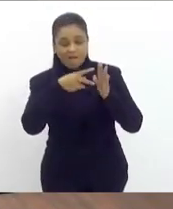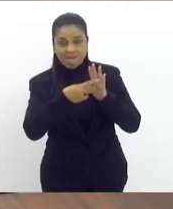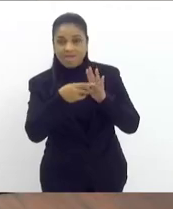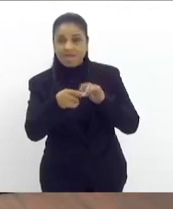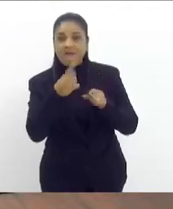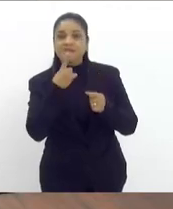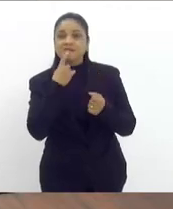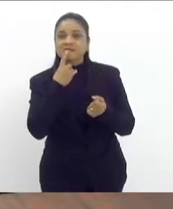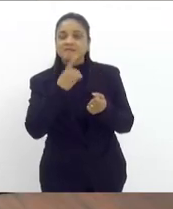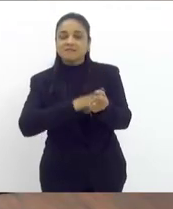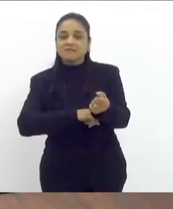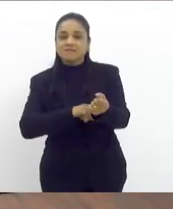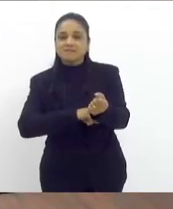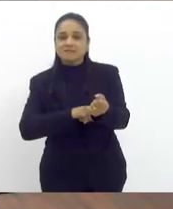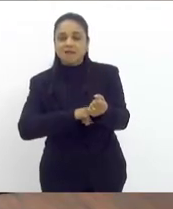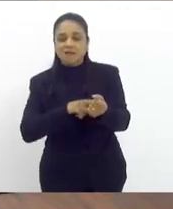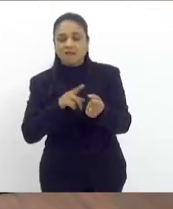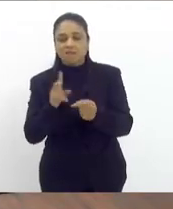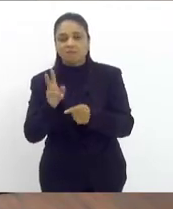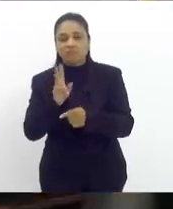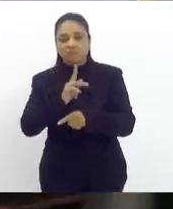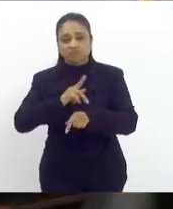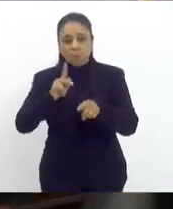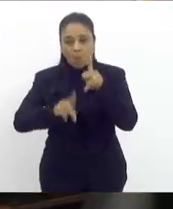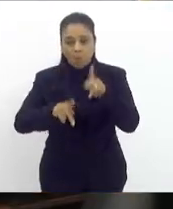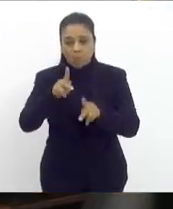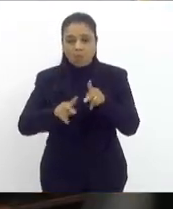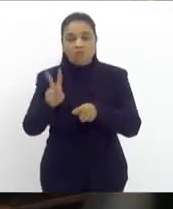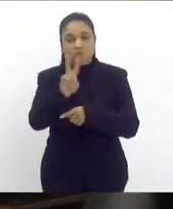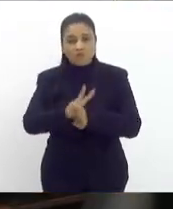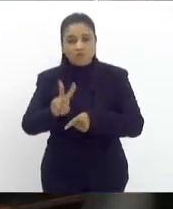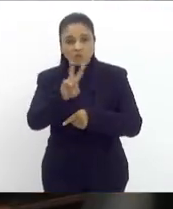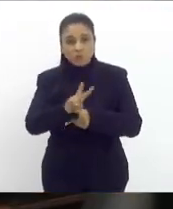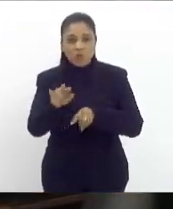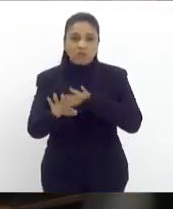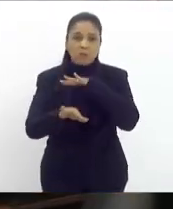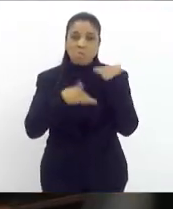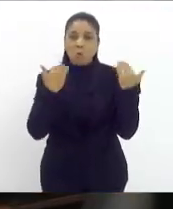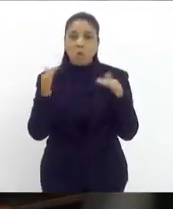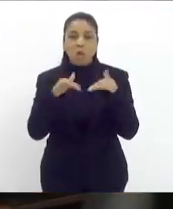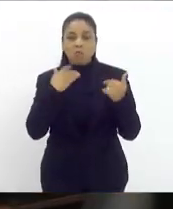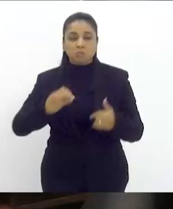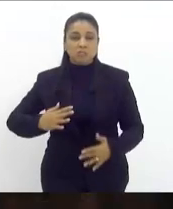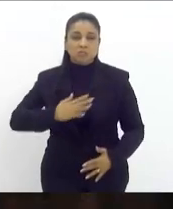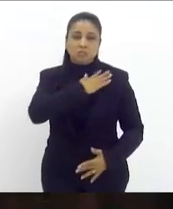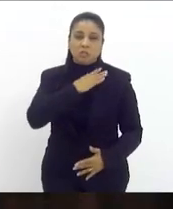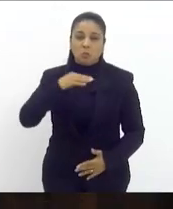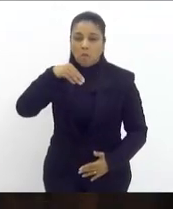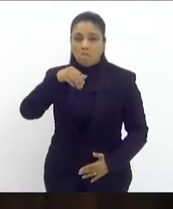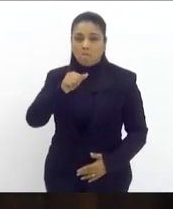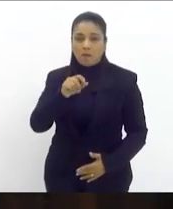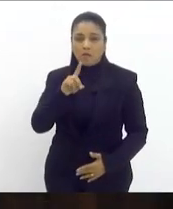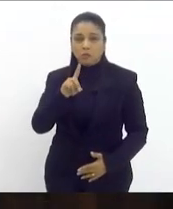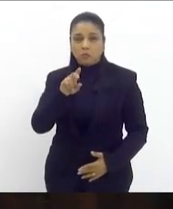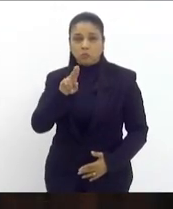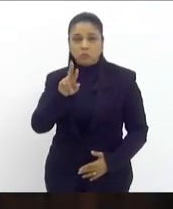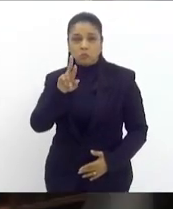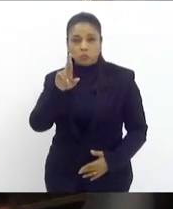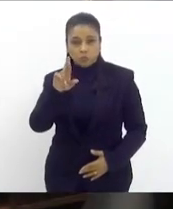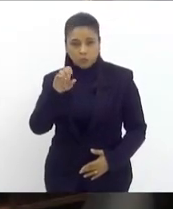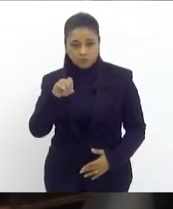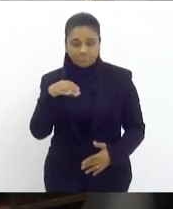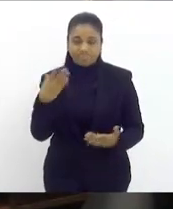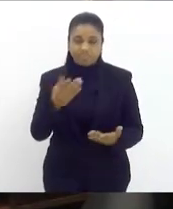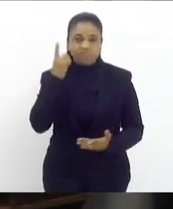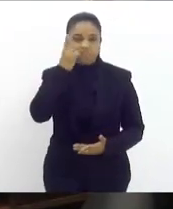mortos por esse ditador chamado Maduro muito obrigado presidente muito obrigado deputada Elika Taquimoto por favor